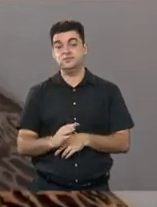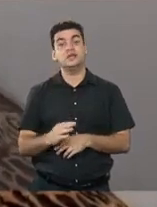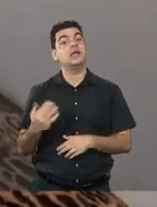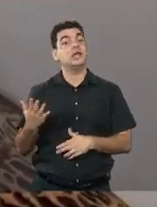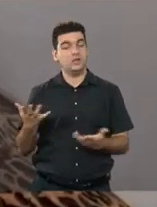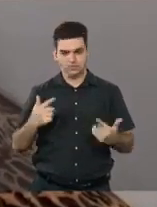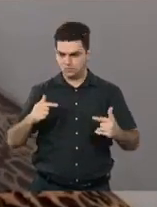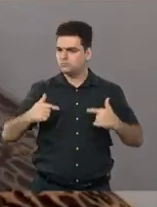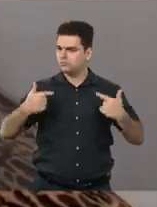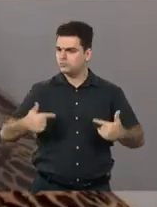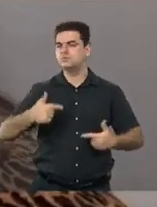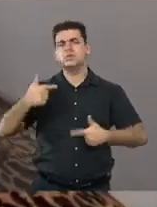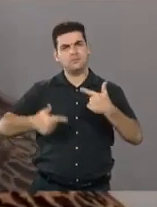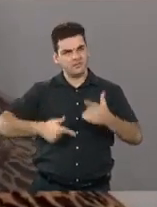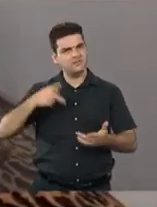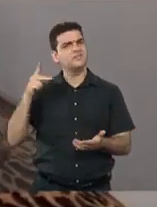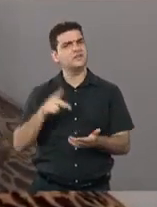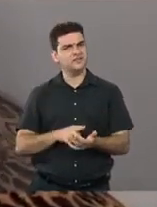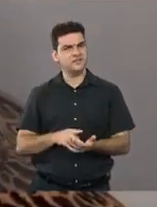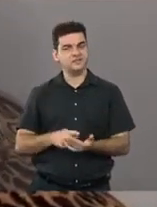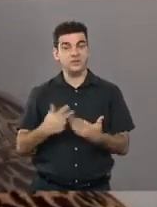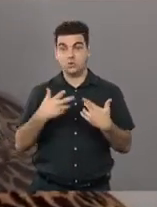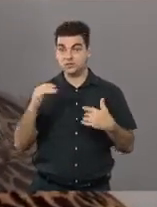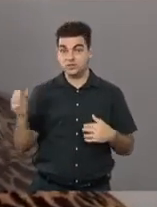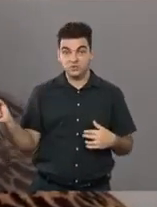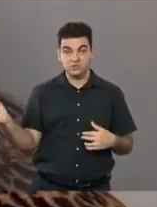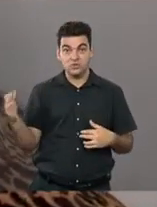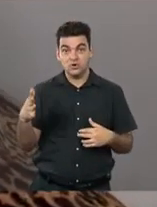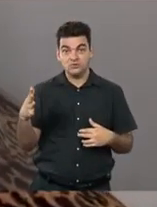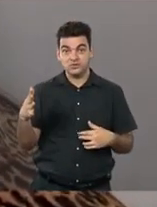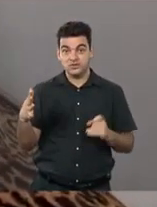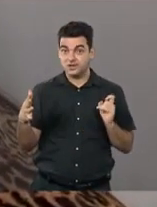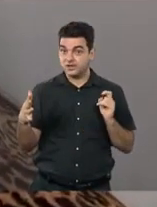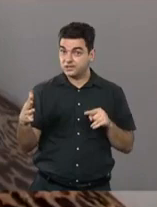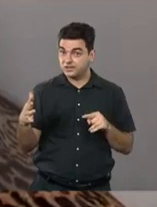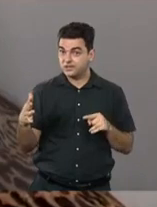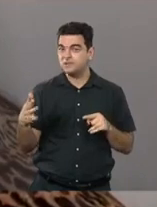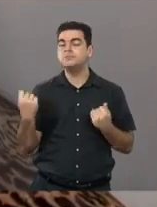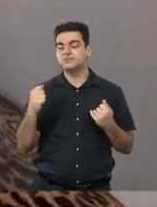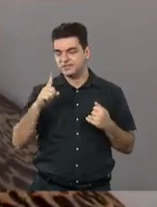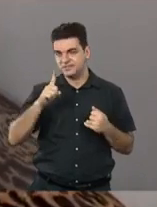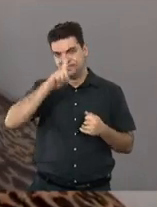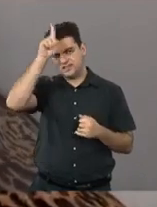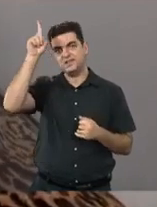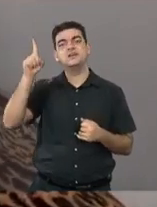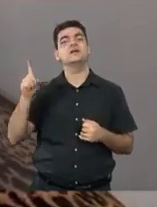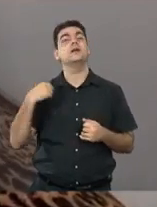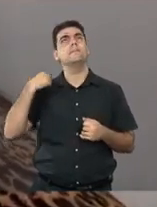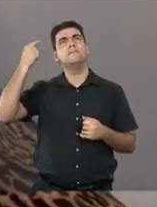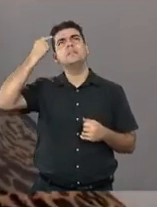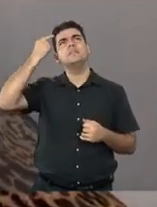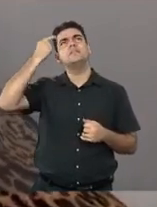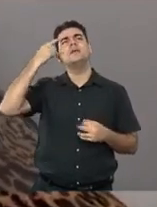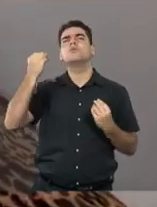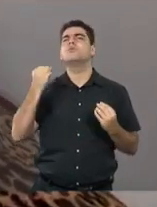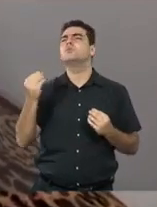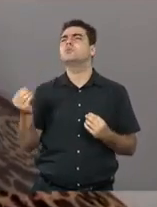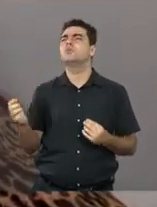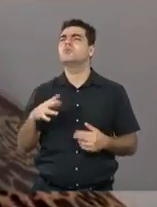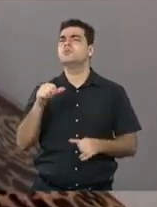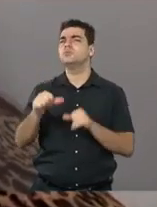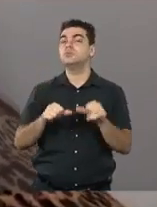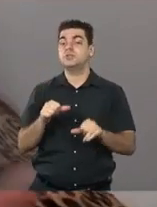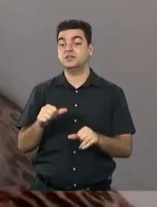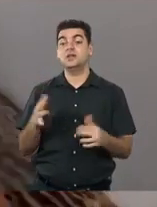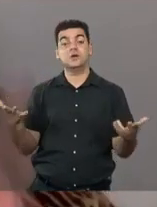trabalha mesmo, porque diz que inovação é fazer algo de novo e criatividade é pensar algo de novo. Então a gente só